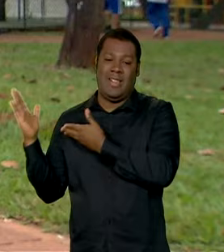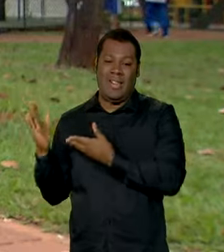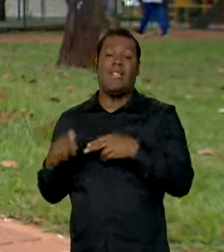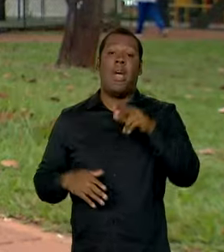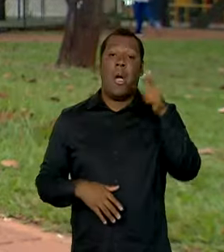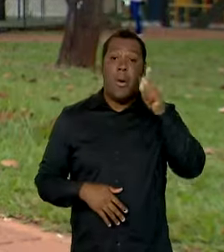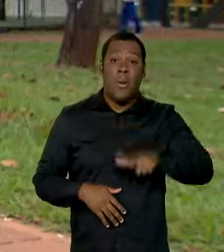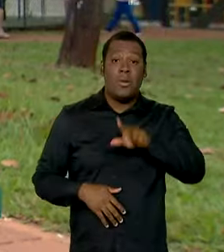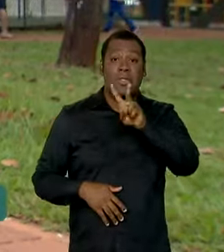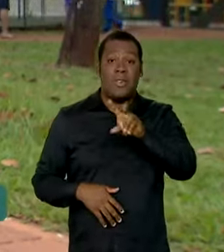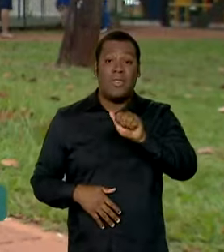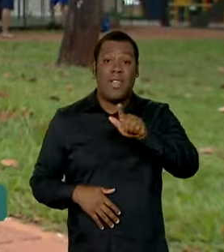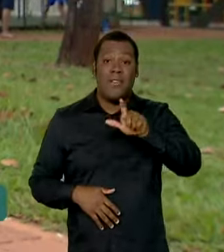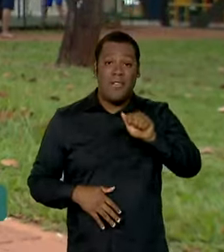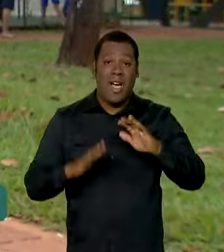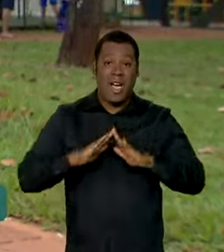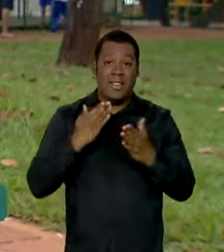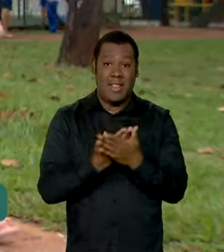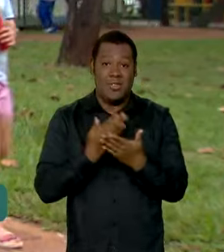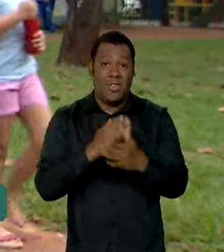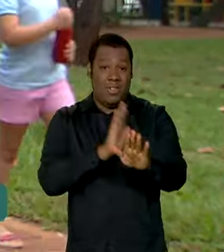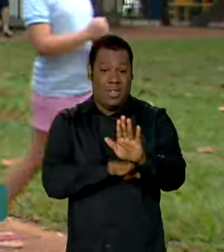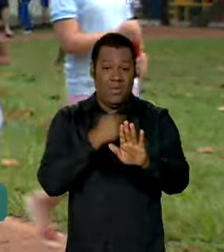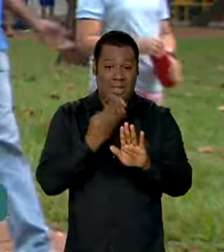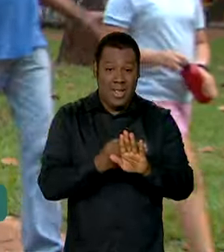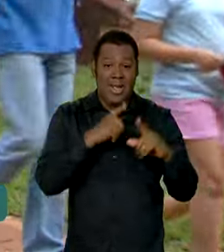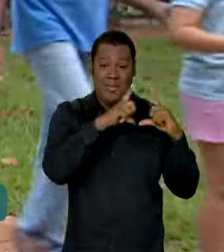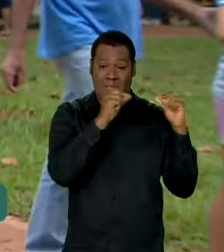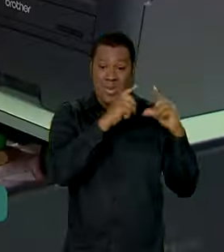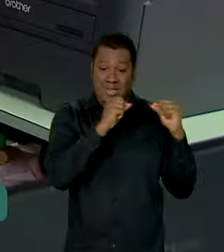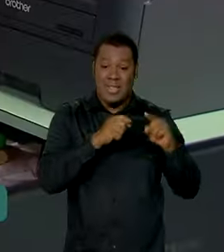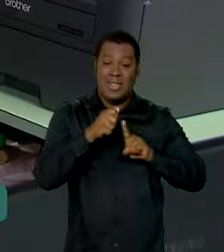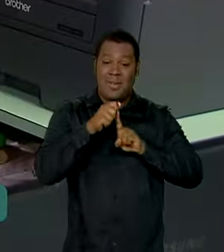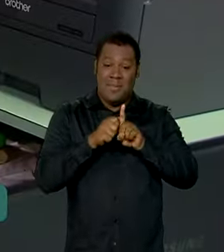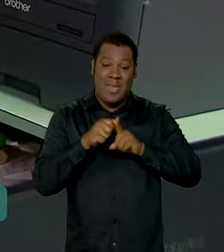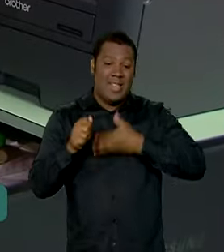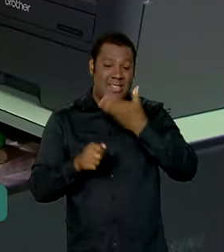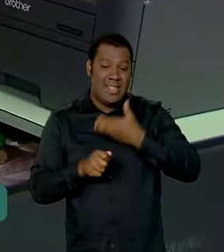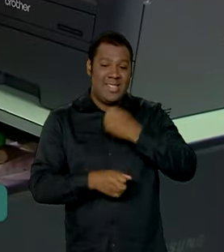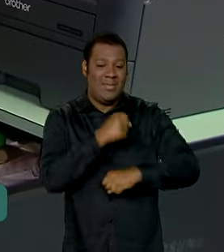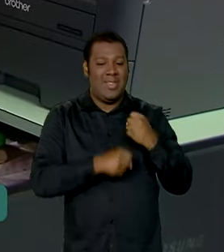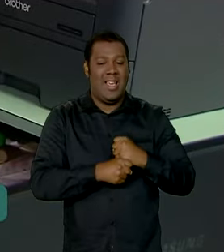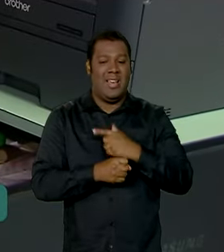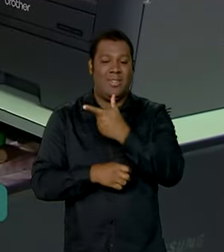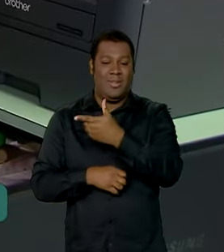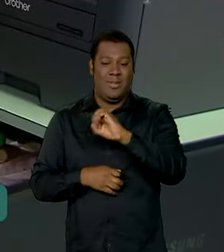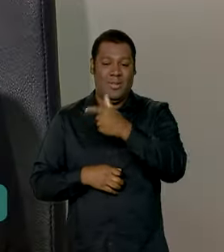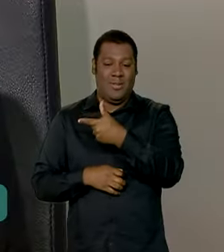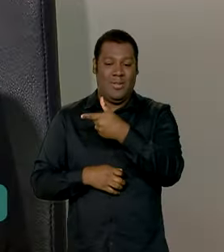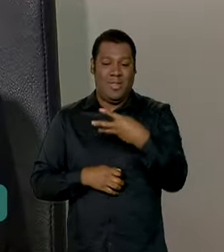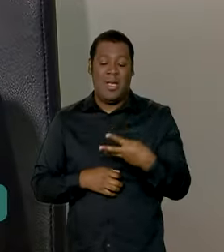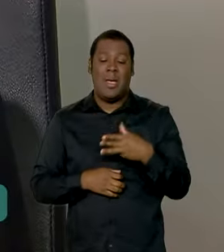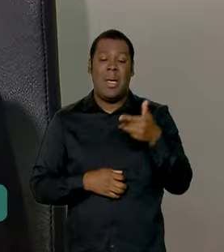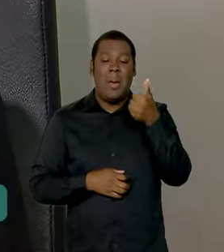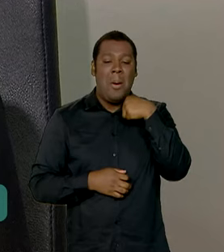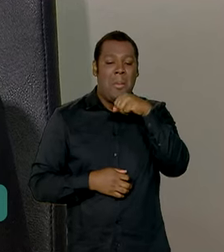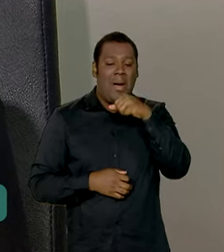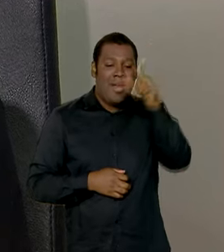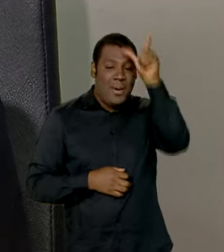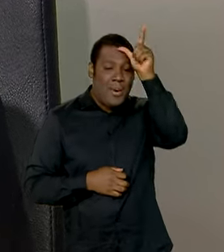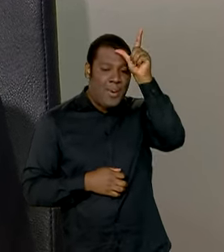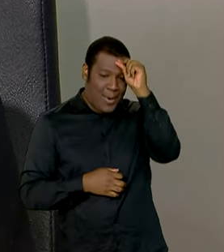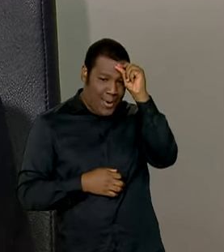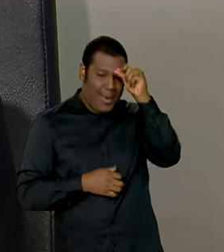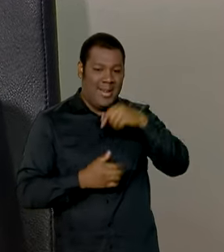uma vaga nessa escola de tempo integral em Brasília no final do ano passado. Um alívio para a mãe. Muito prático, assim,